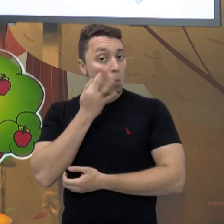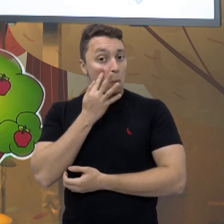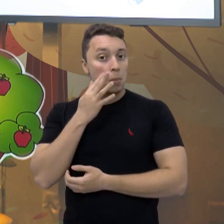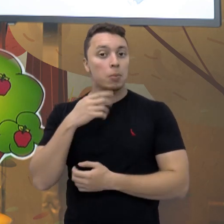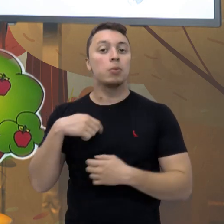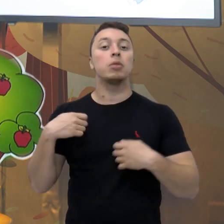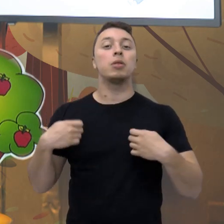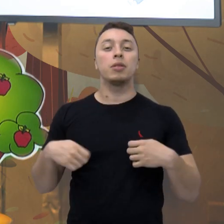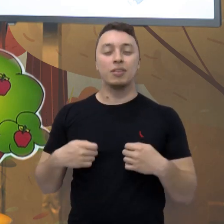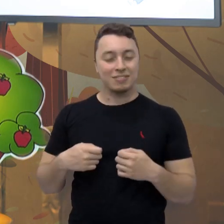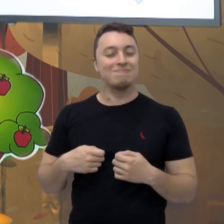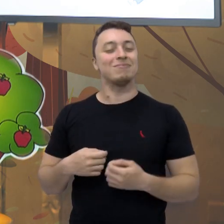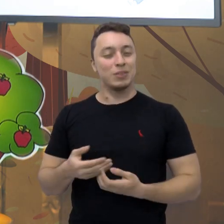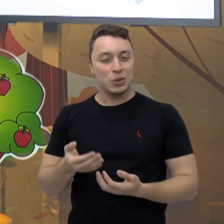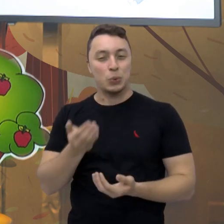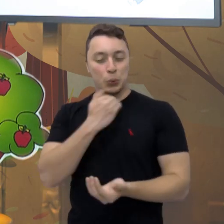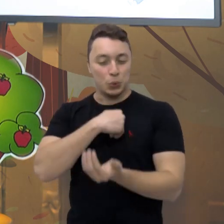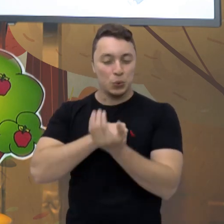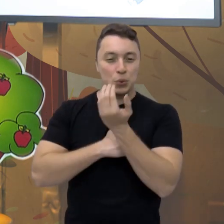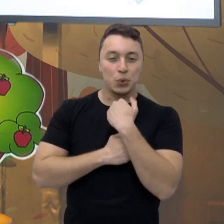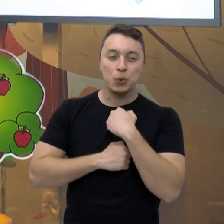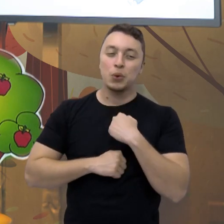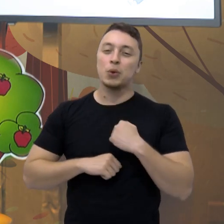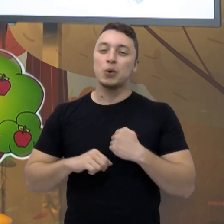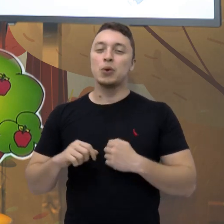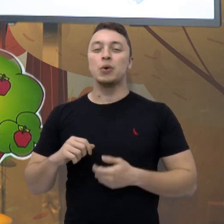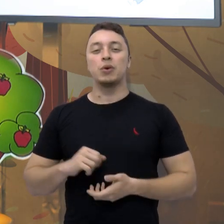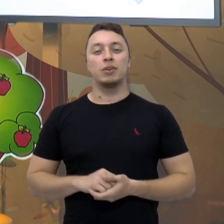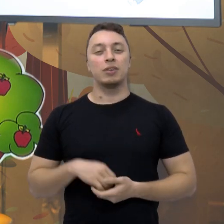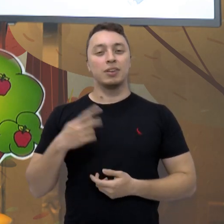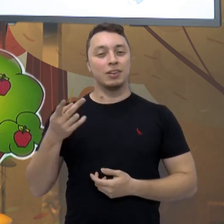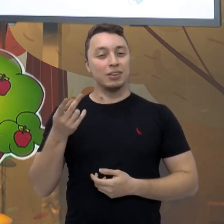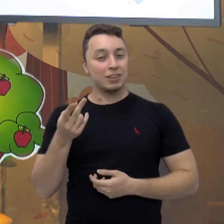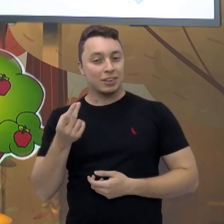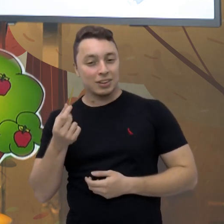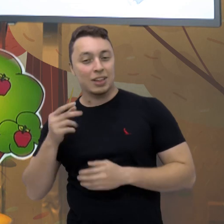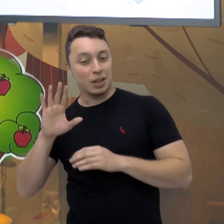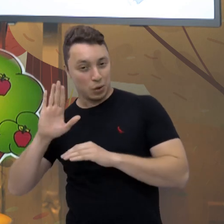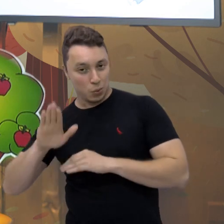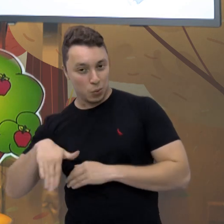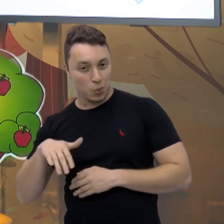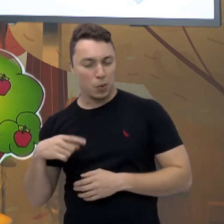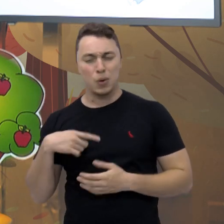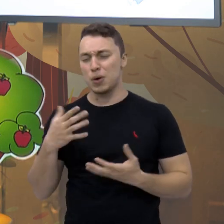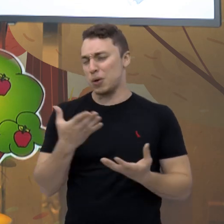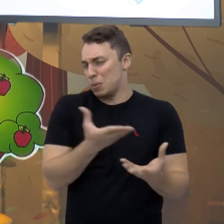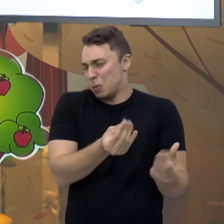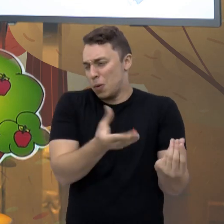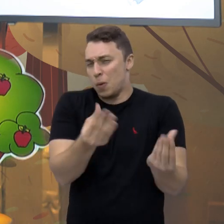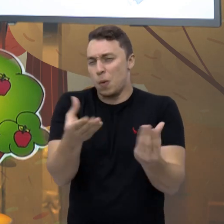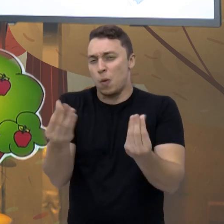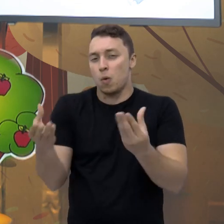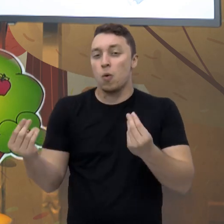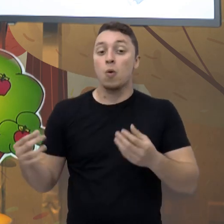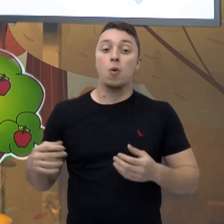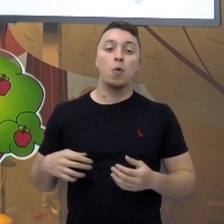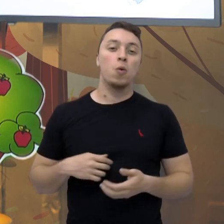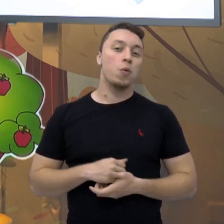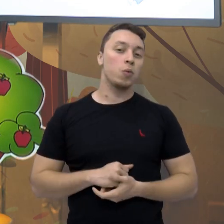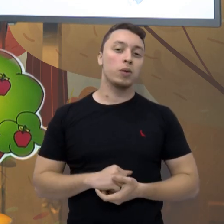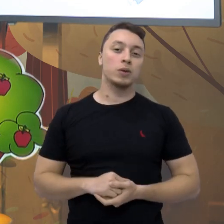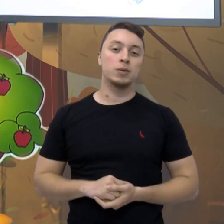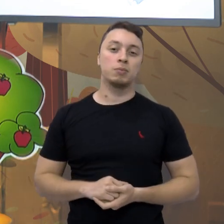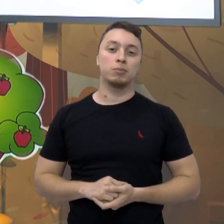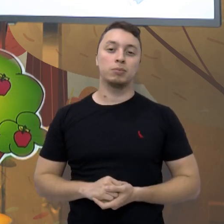aproveitar a fruta da estação, porque além de ser mais barato, né? Tem muita variedade aí onde a gente chegar a gente encontra, tá